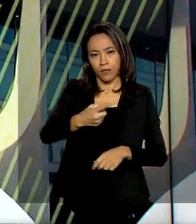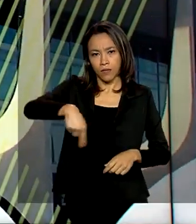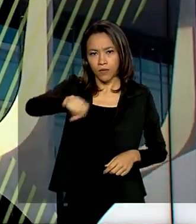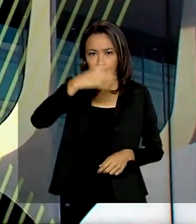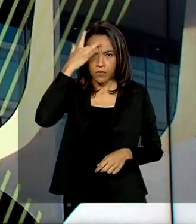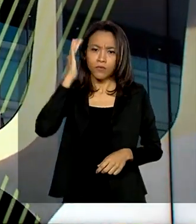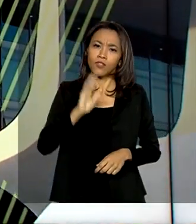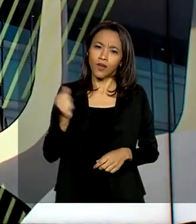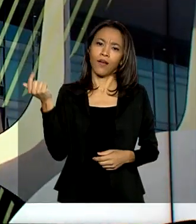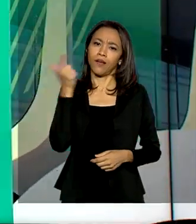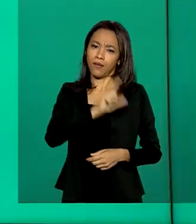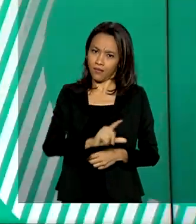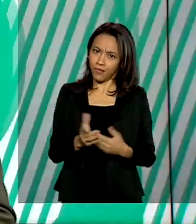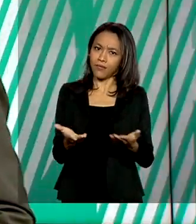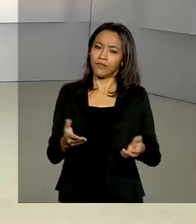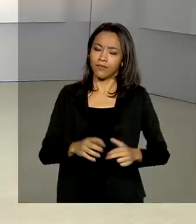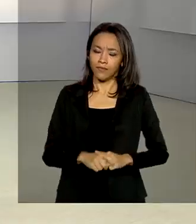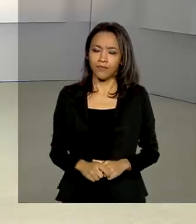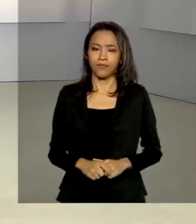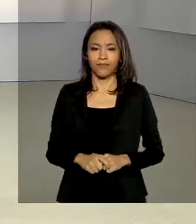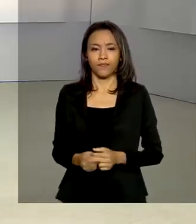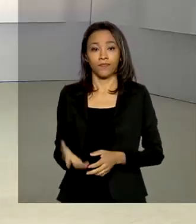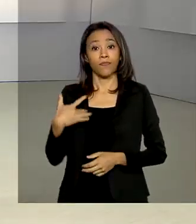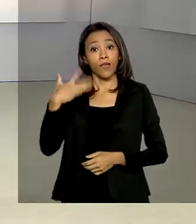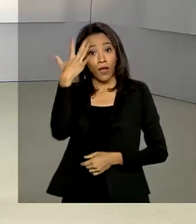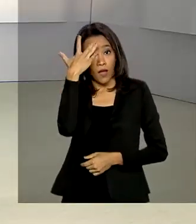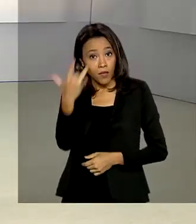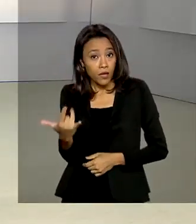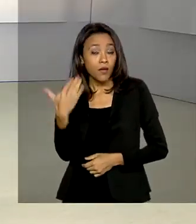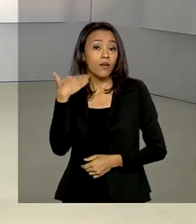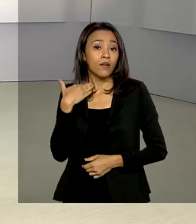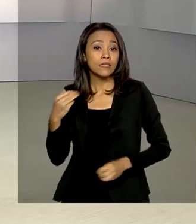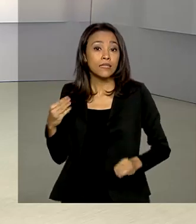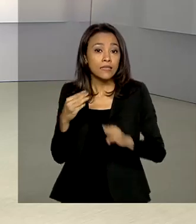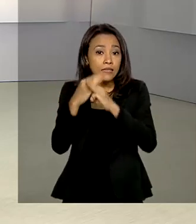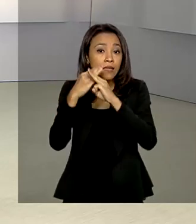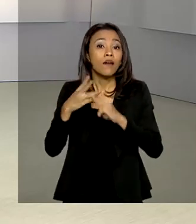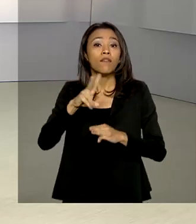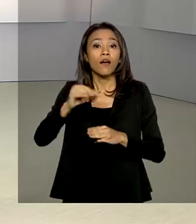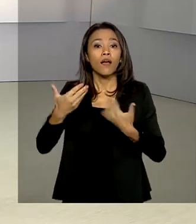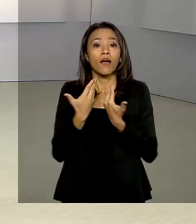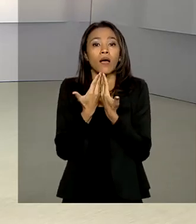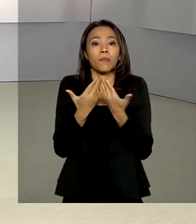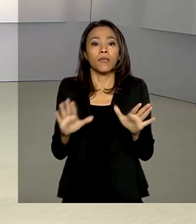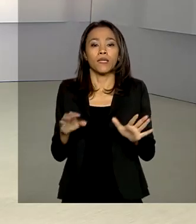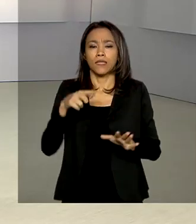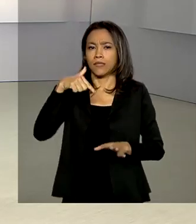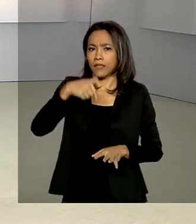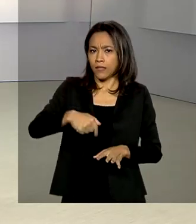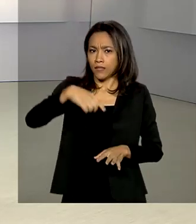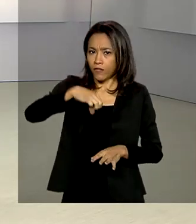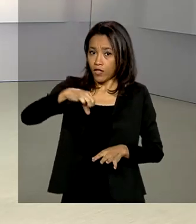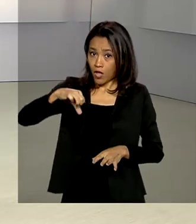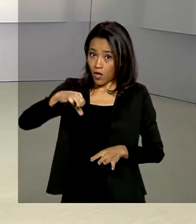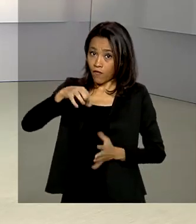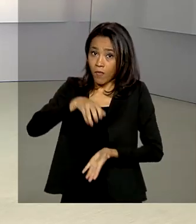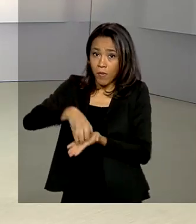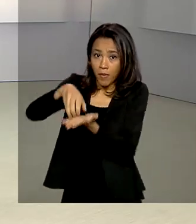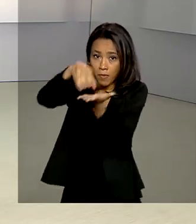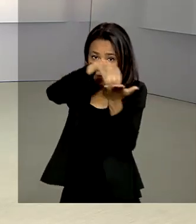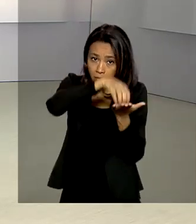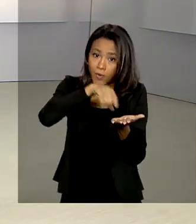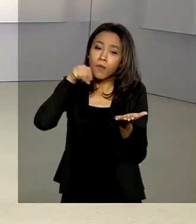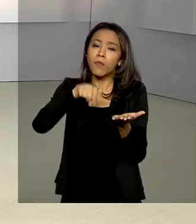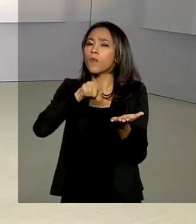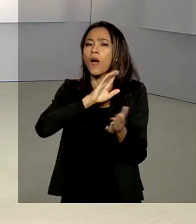já foram contempladas. Amanhã, a Caixa Econômica Federal vai abrir 799 agências para atendimento